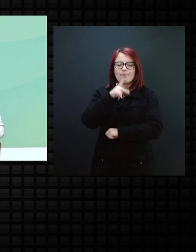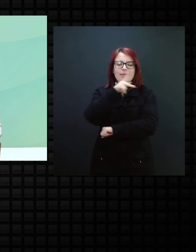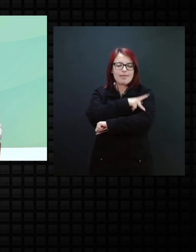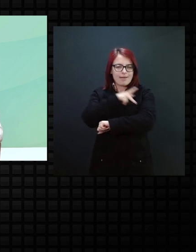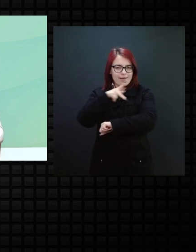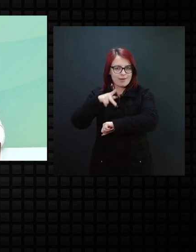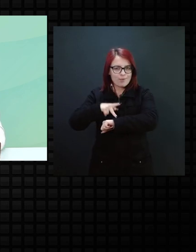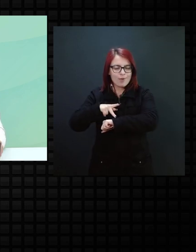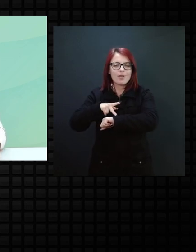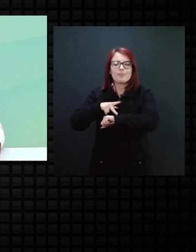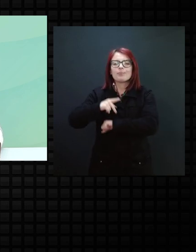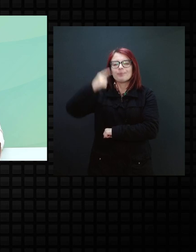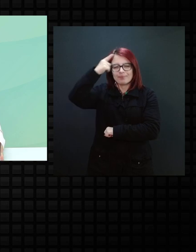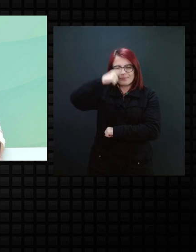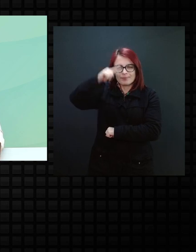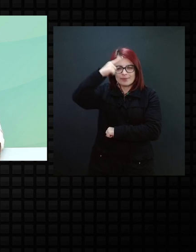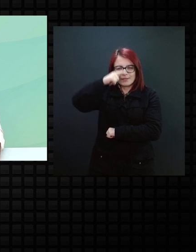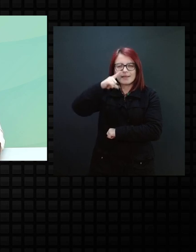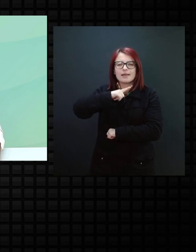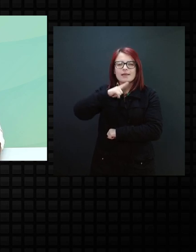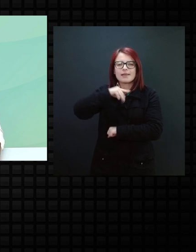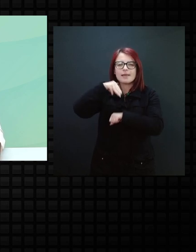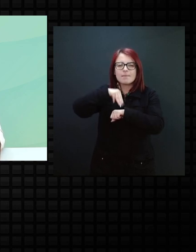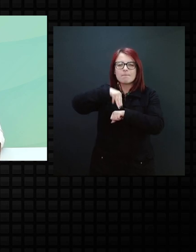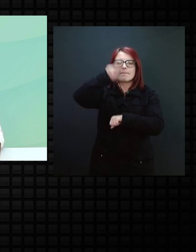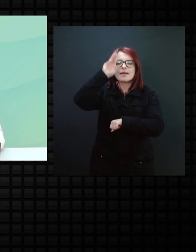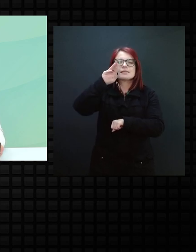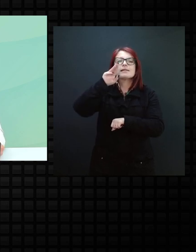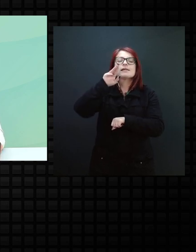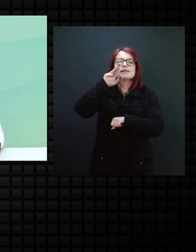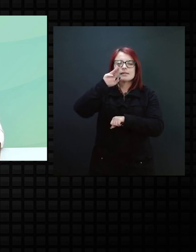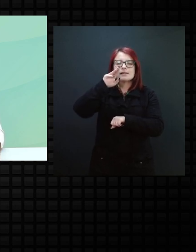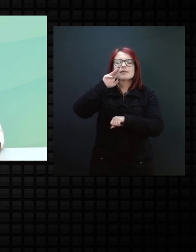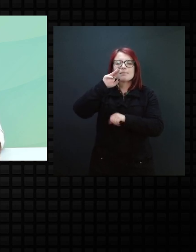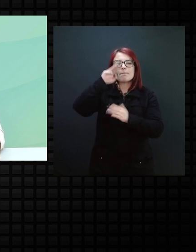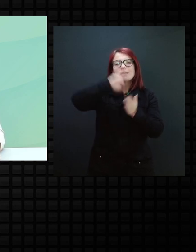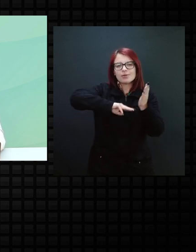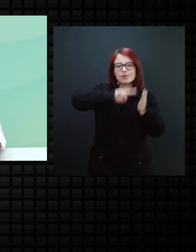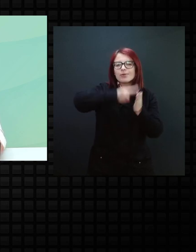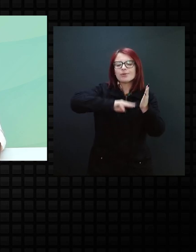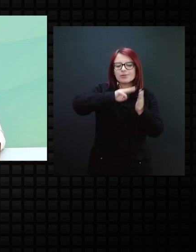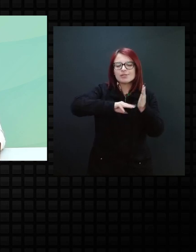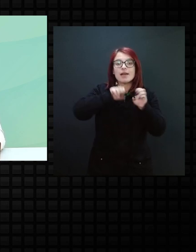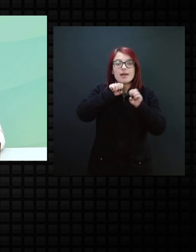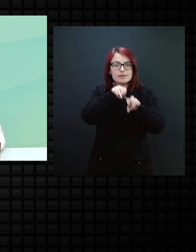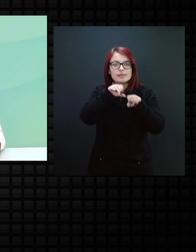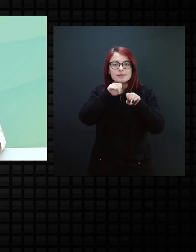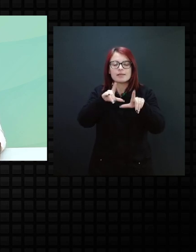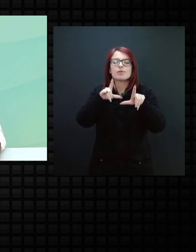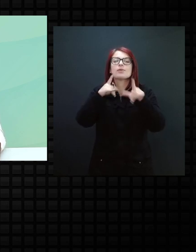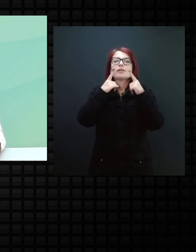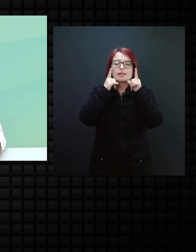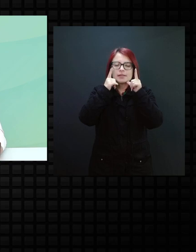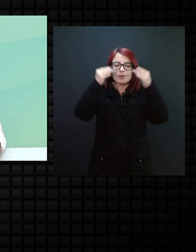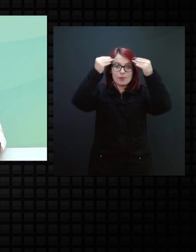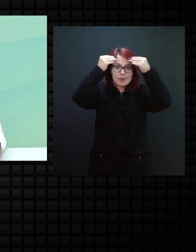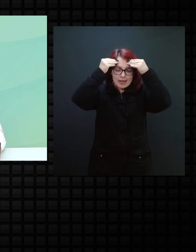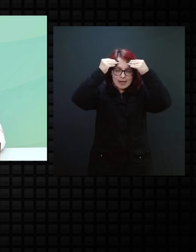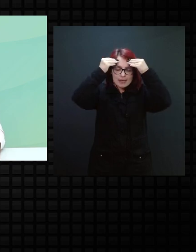é mestre em metodologias para o ensino de linguagens e suas tecnologias pela